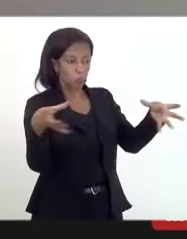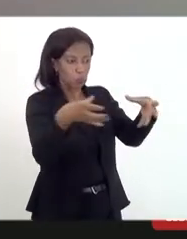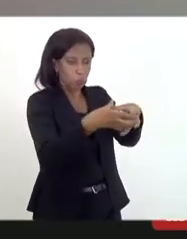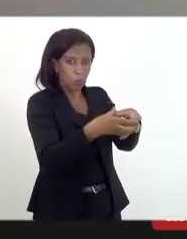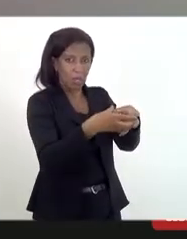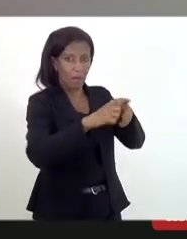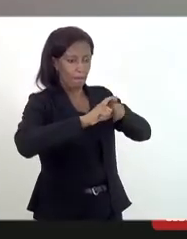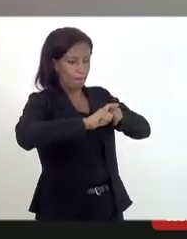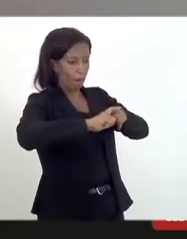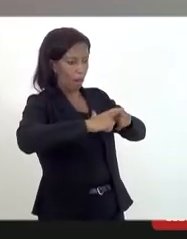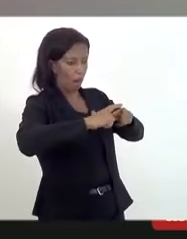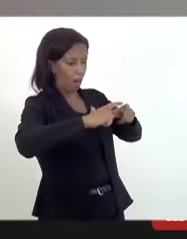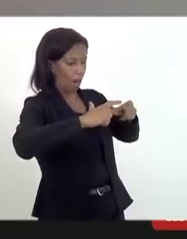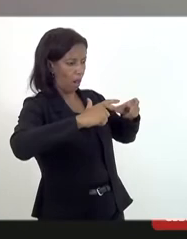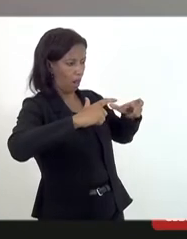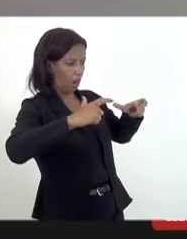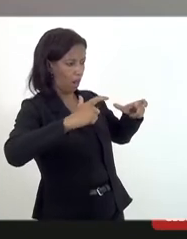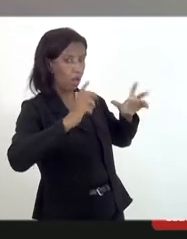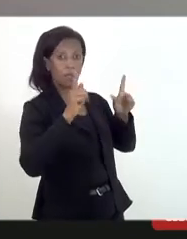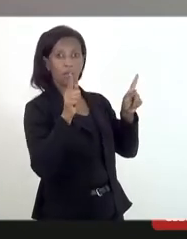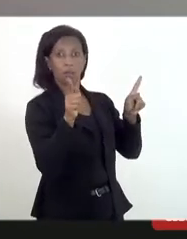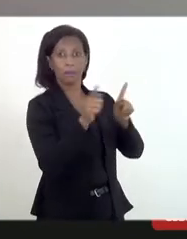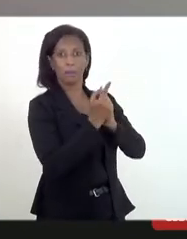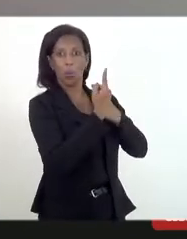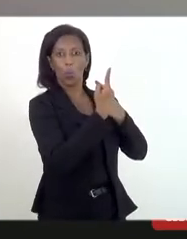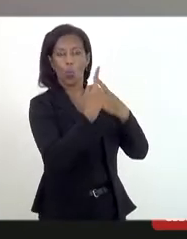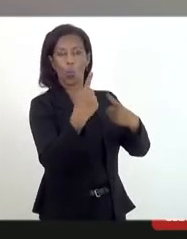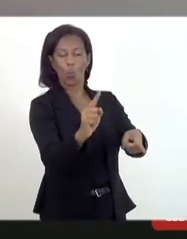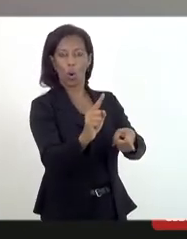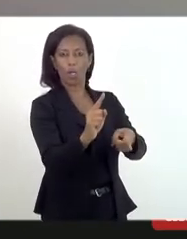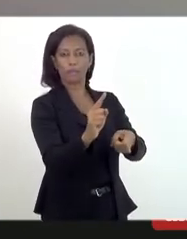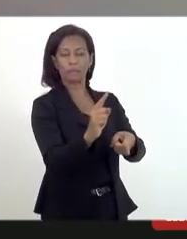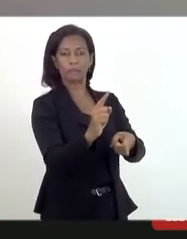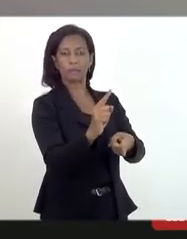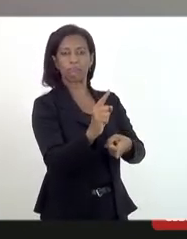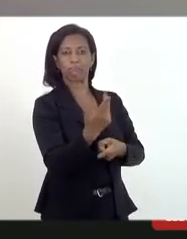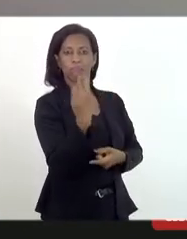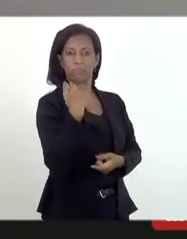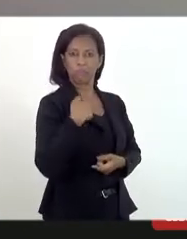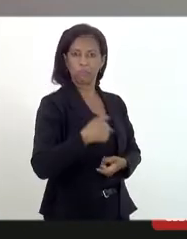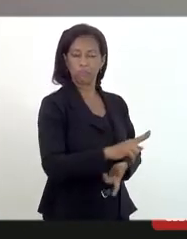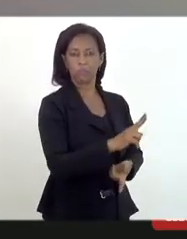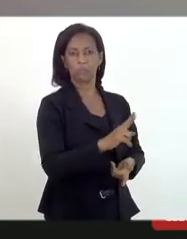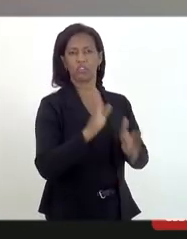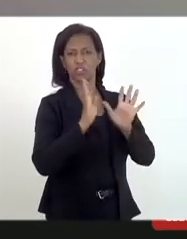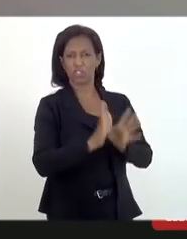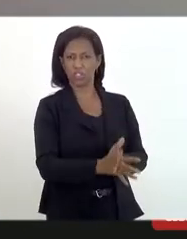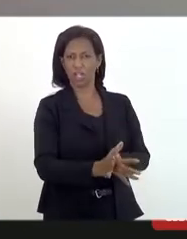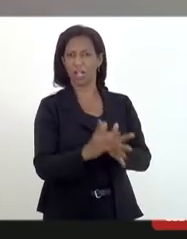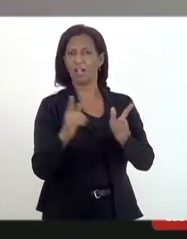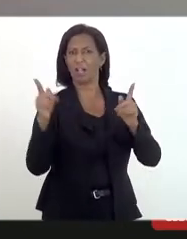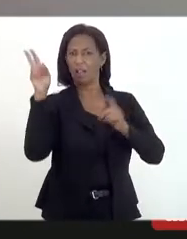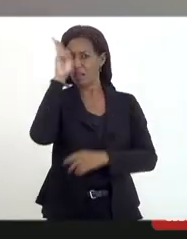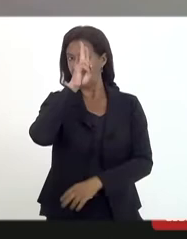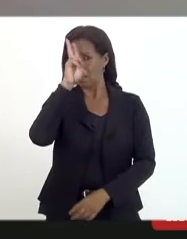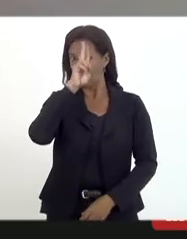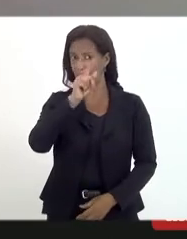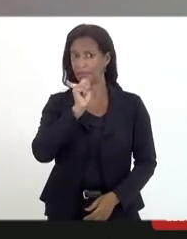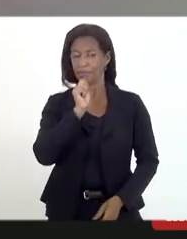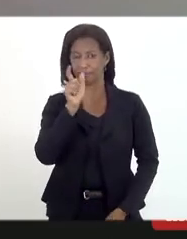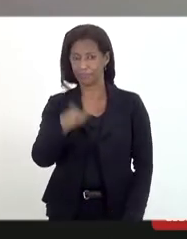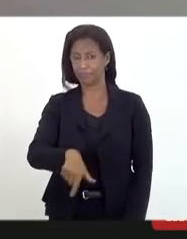crescente já há algum tempo, eu queria frisar isso, que